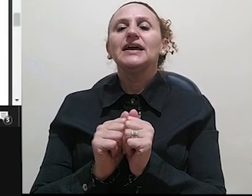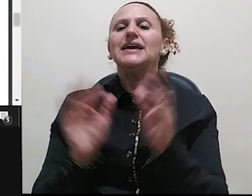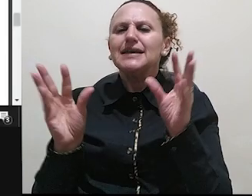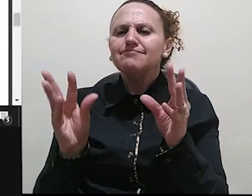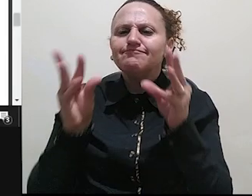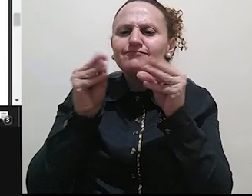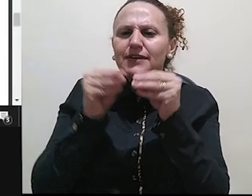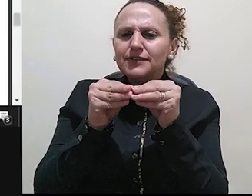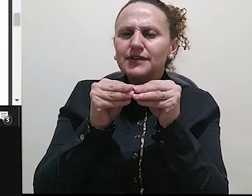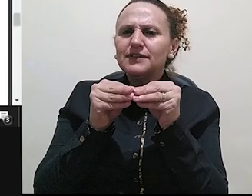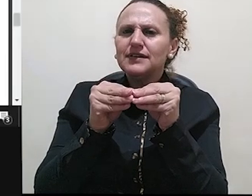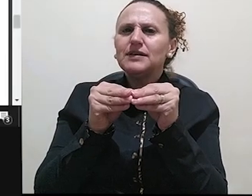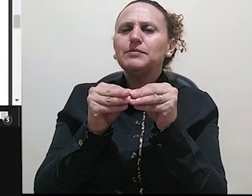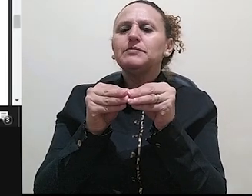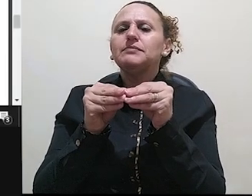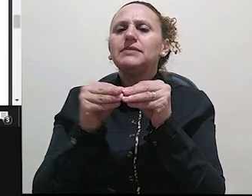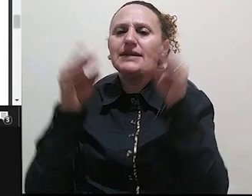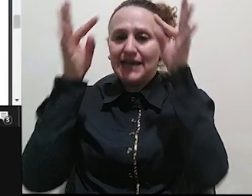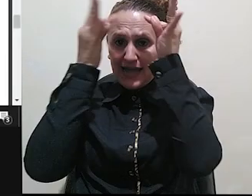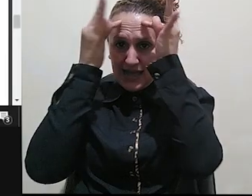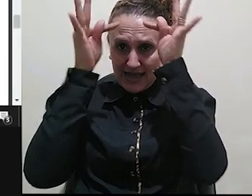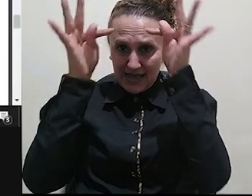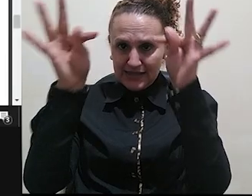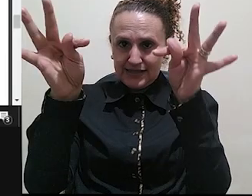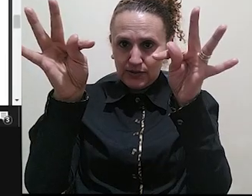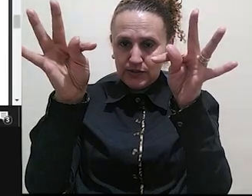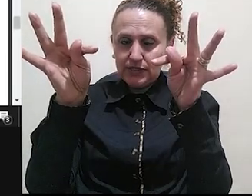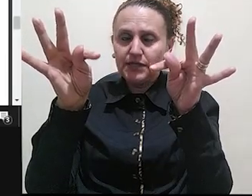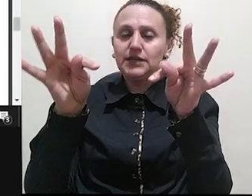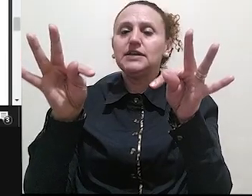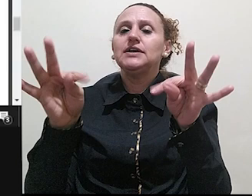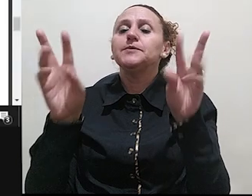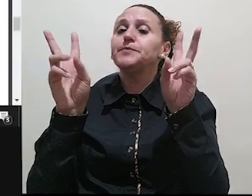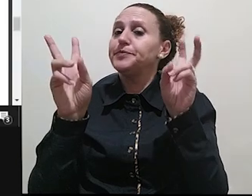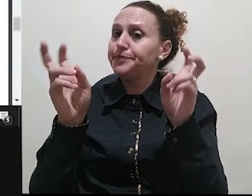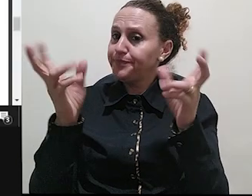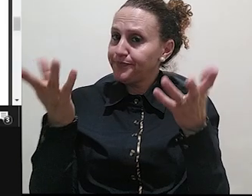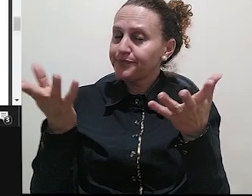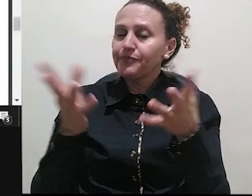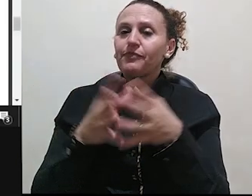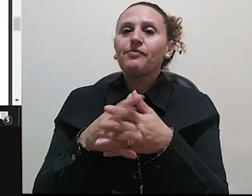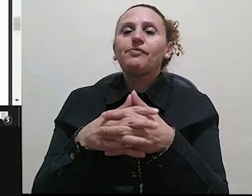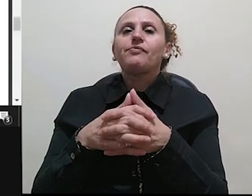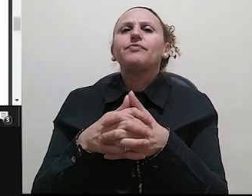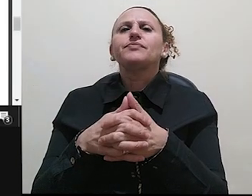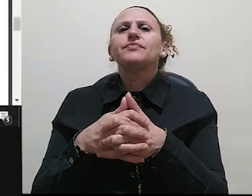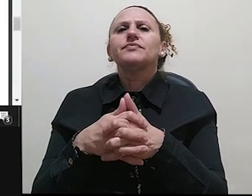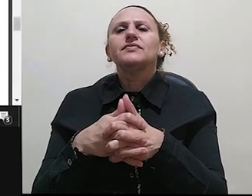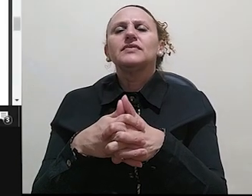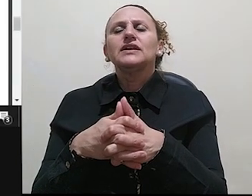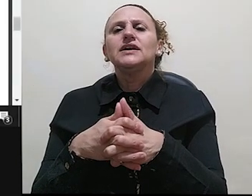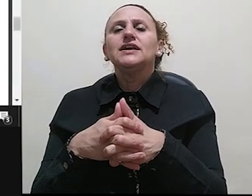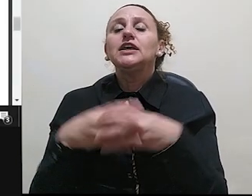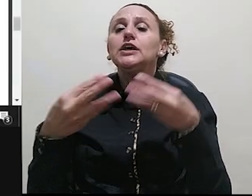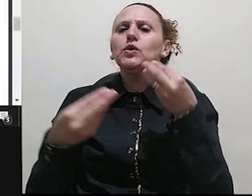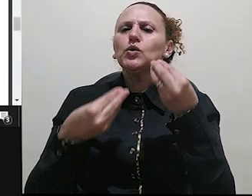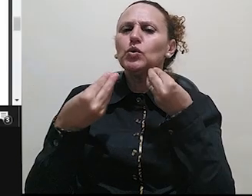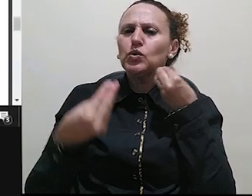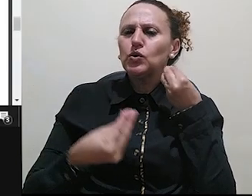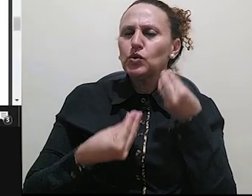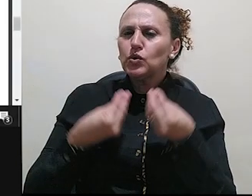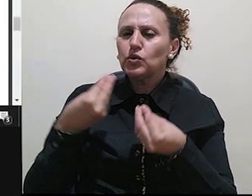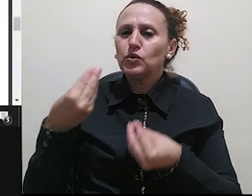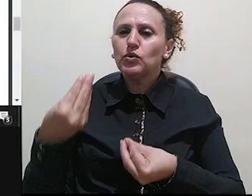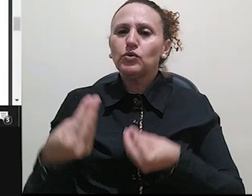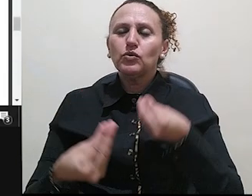o que é a teoria, sobre o assunto que está sendo tratada, e aí ele fala como que o autor finaliza